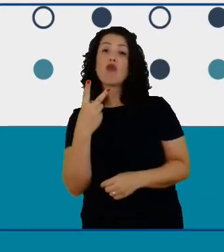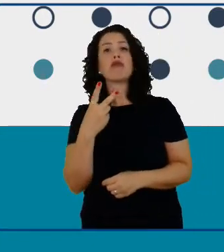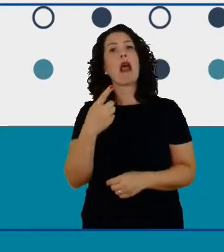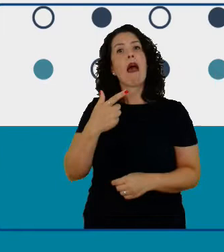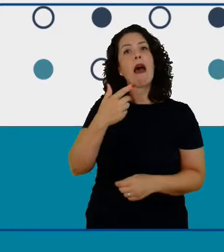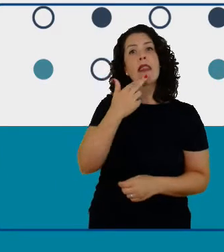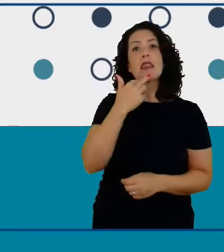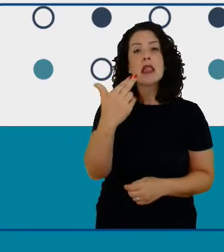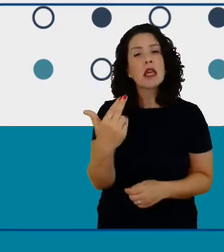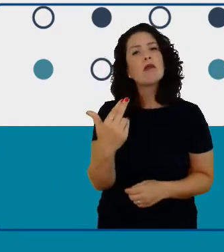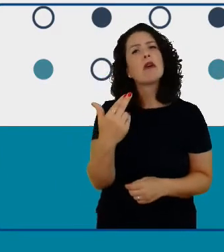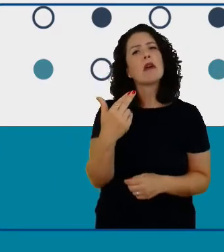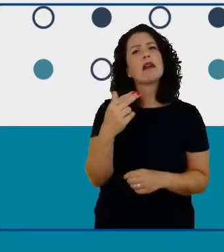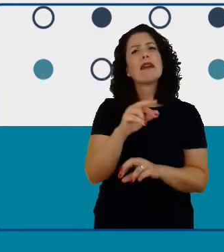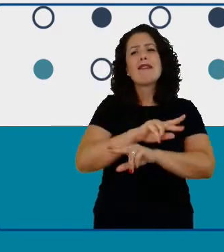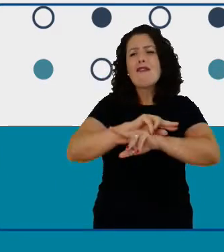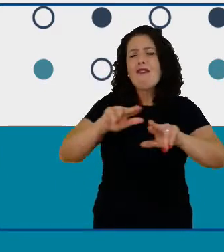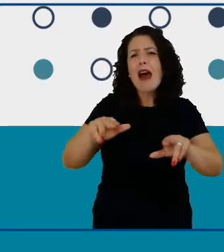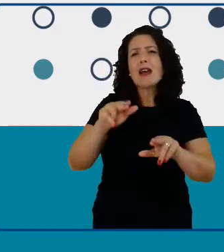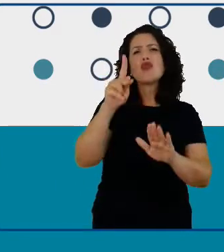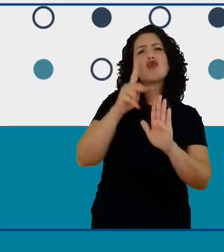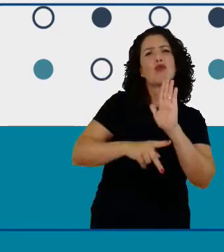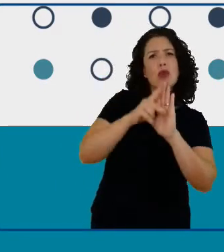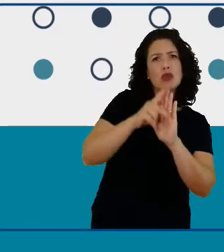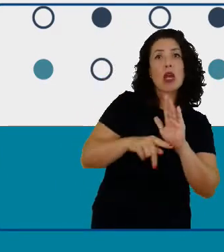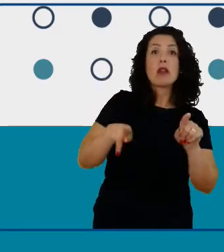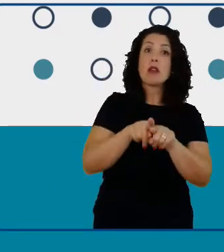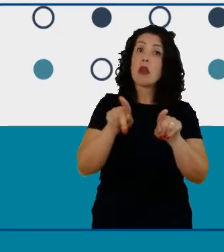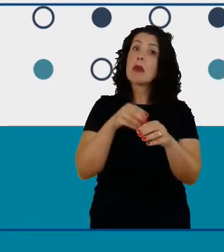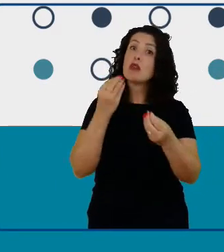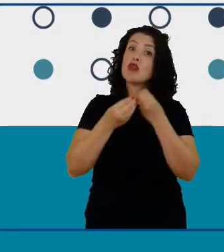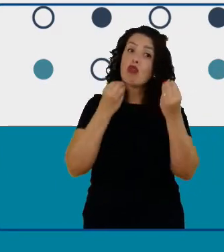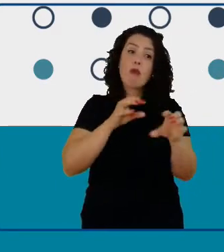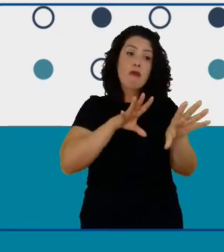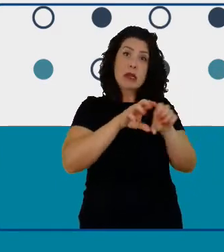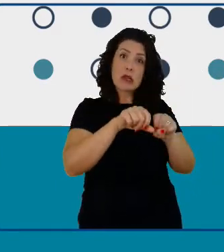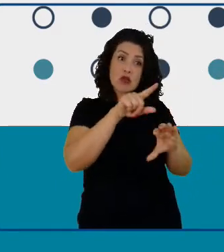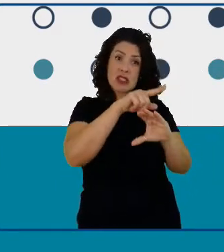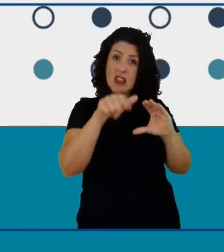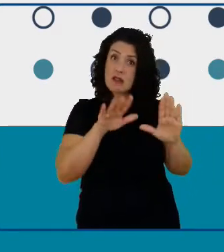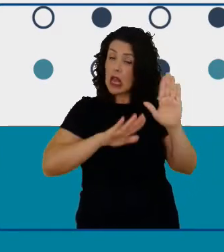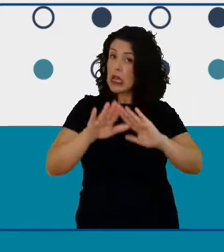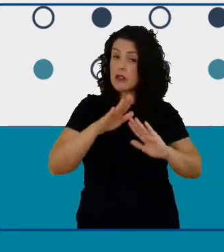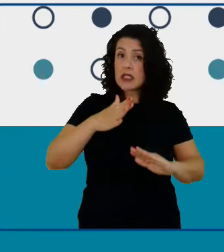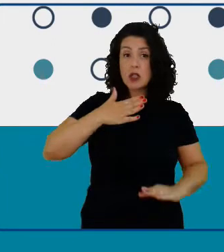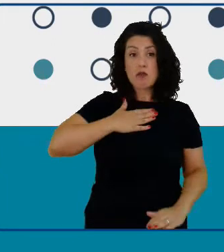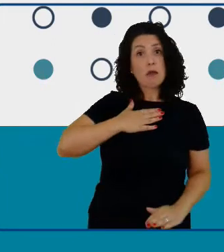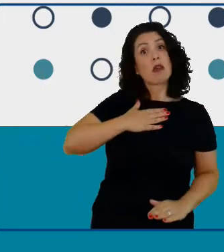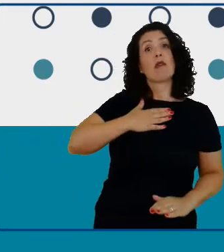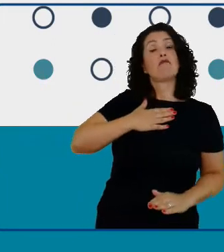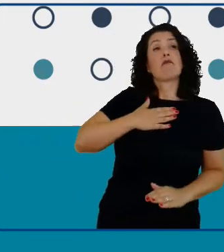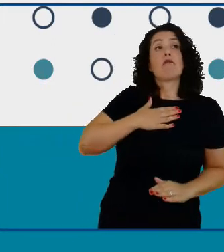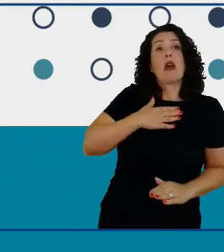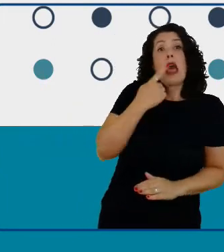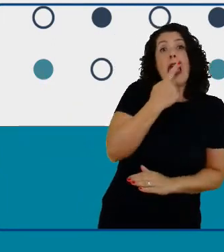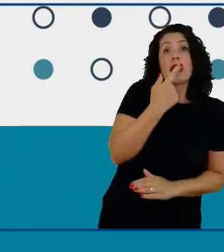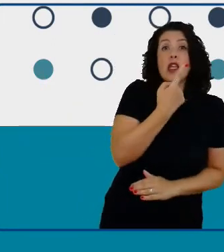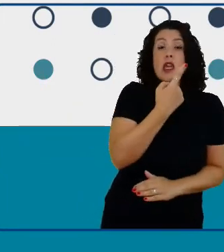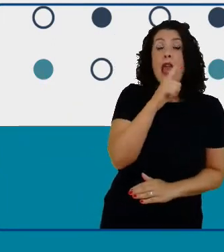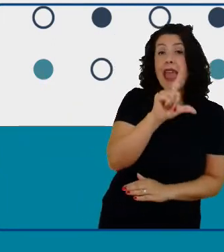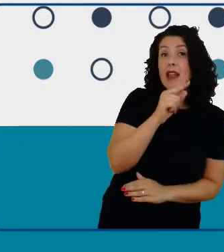acesso a informações de ciência que podem não estar disponíveis na sua língua nativa é também